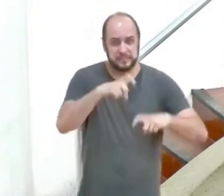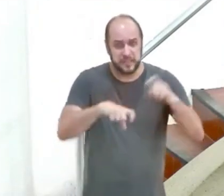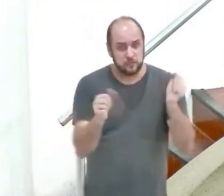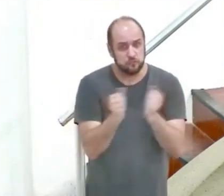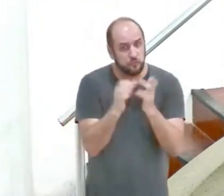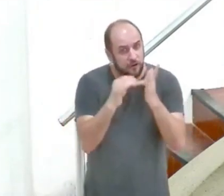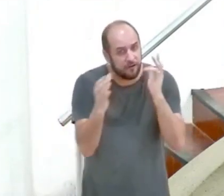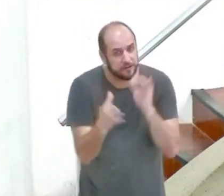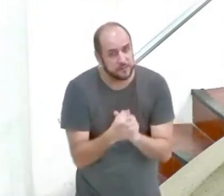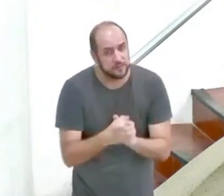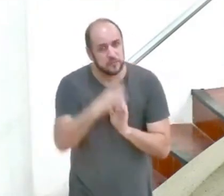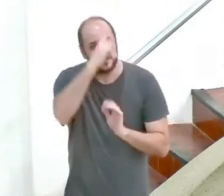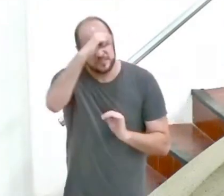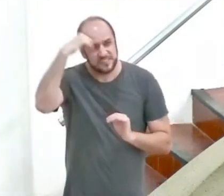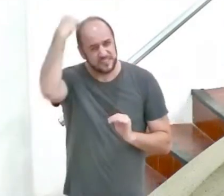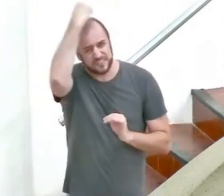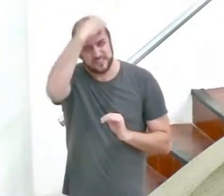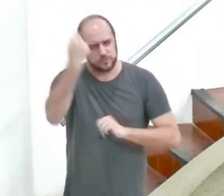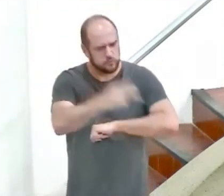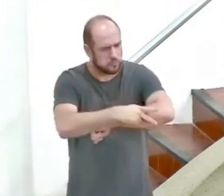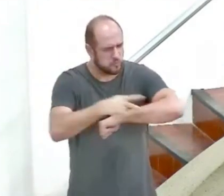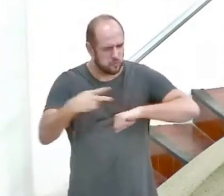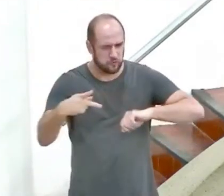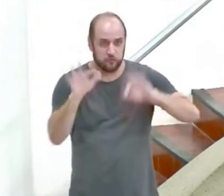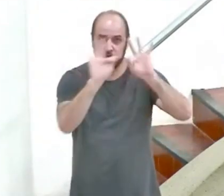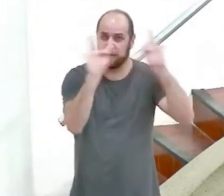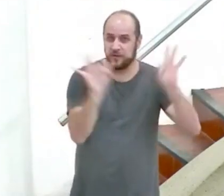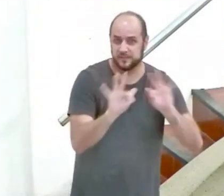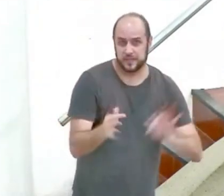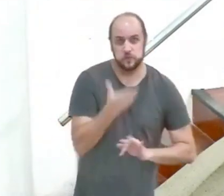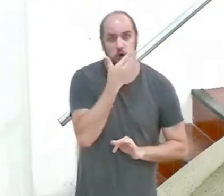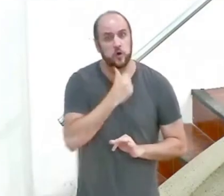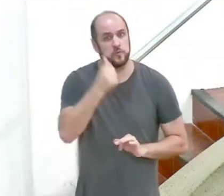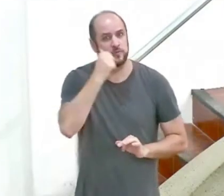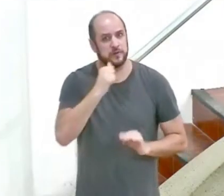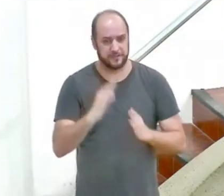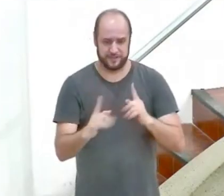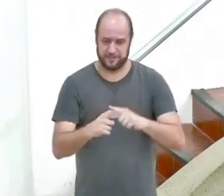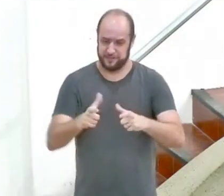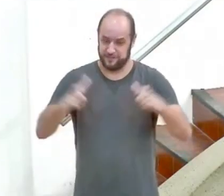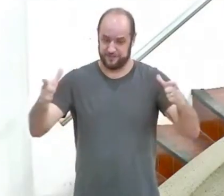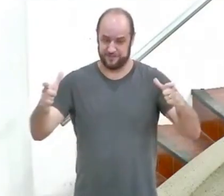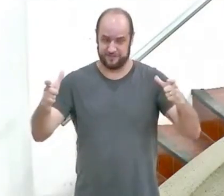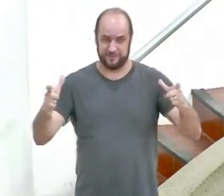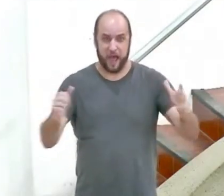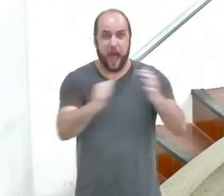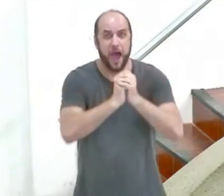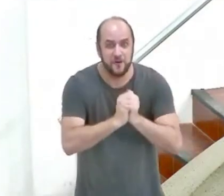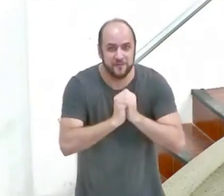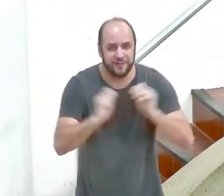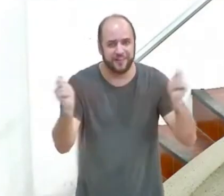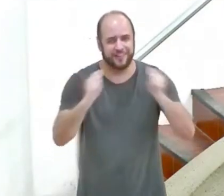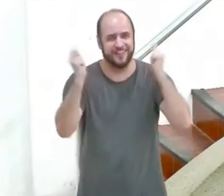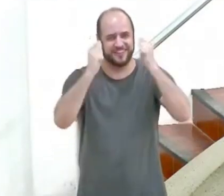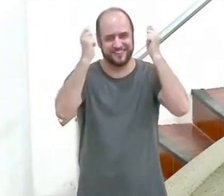imaculada, e traz alegria aos cônjuges, e faz a igreja crescer. Aleluia! Aleluia!